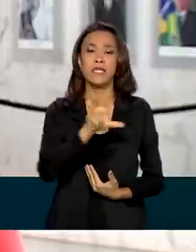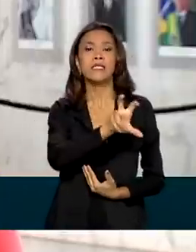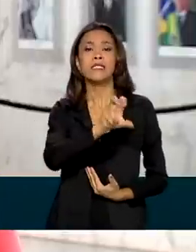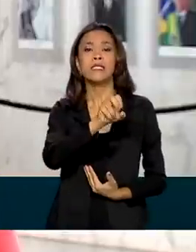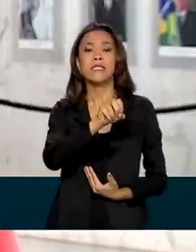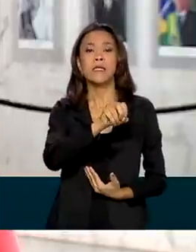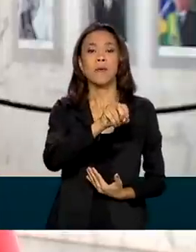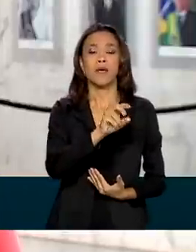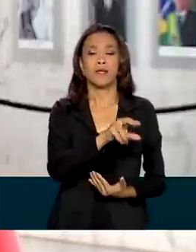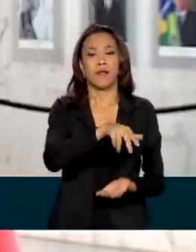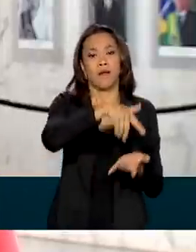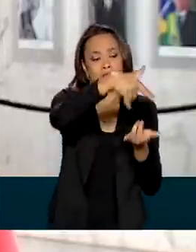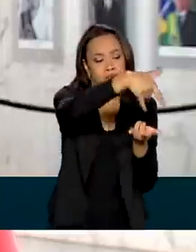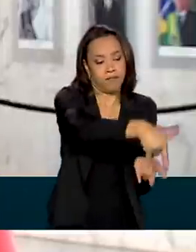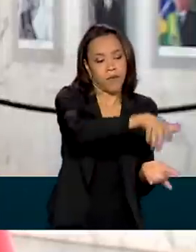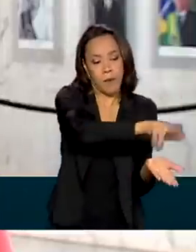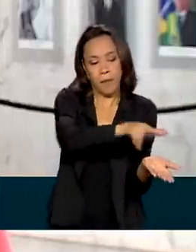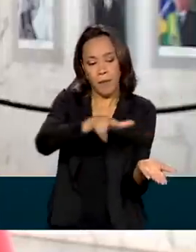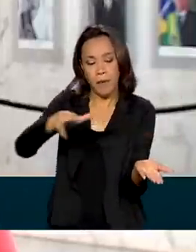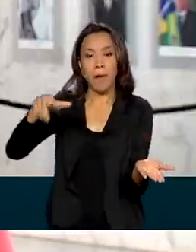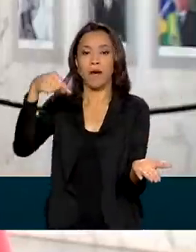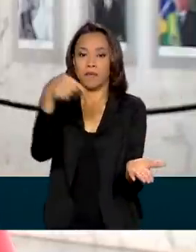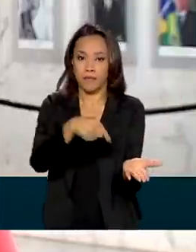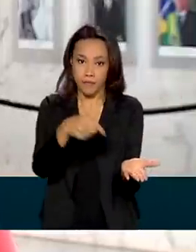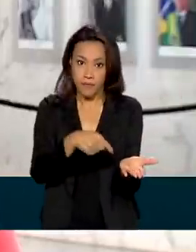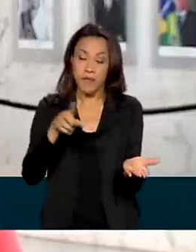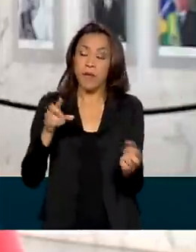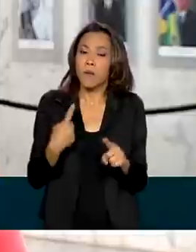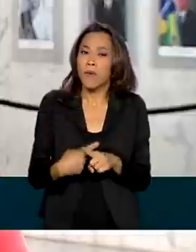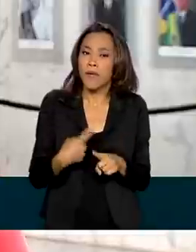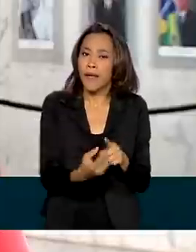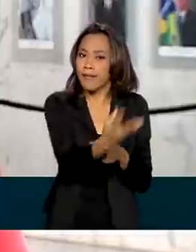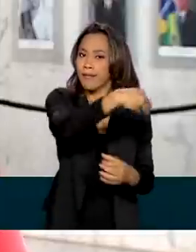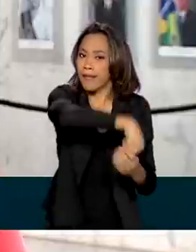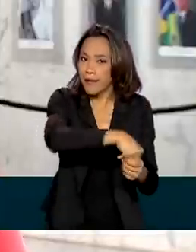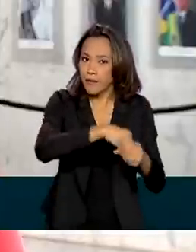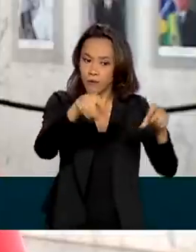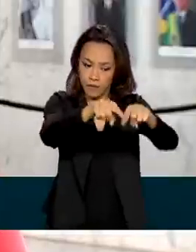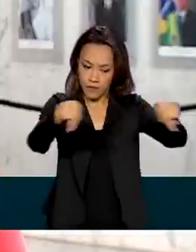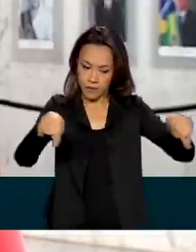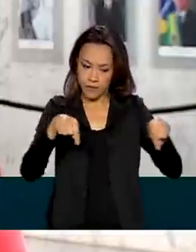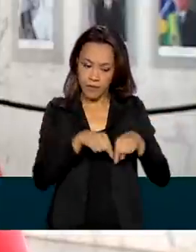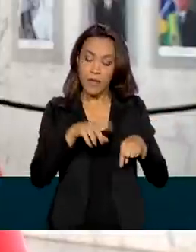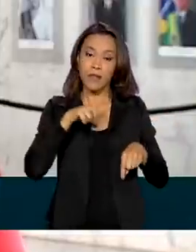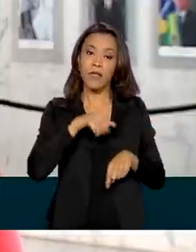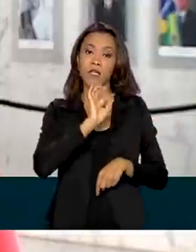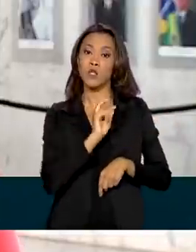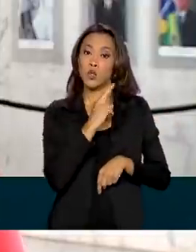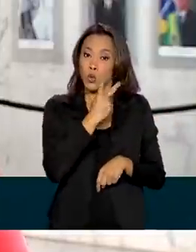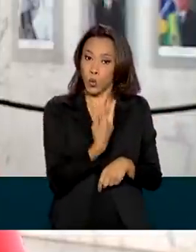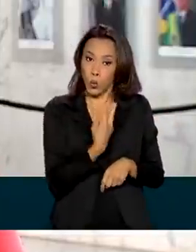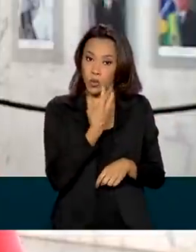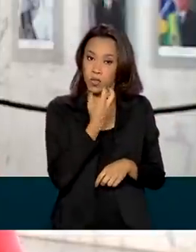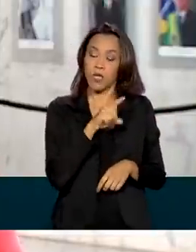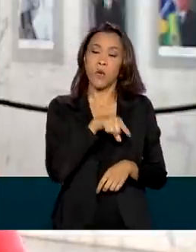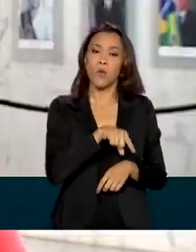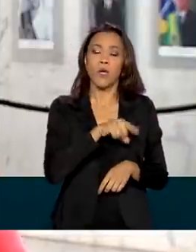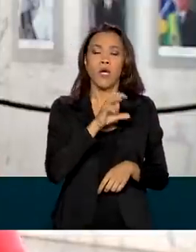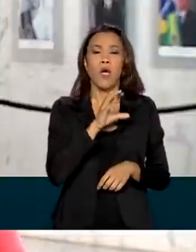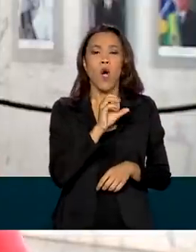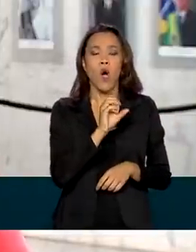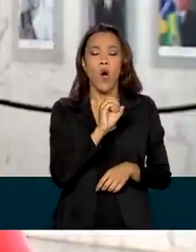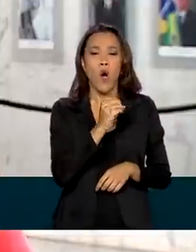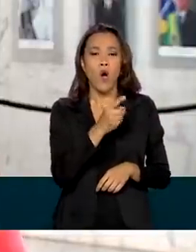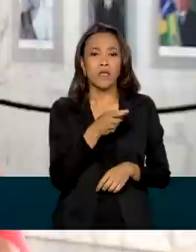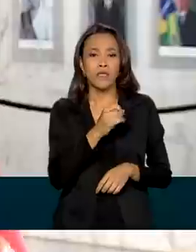enfermaria de campanha considerada autossuficiente. Isso porque dentro da enfermaria há duas usinas geradoras de oxigênio. Esse oxigênio